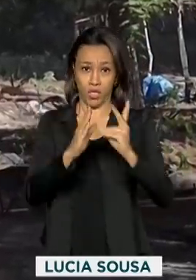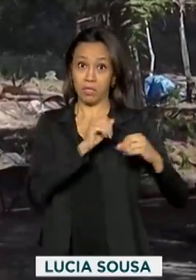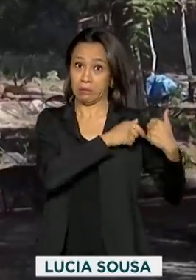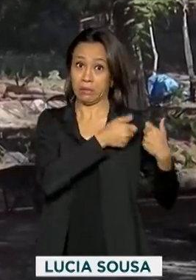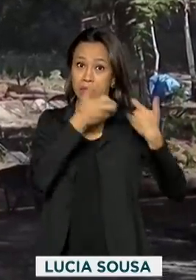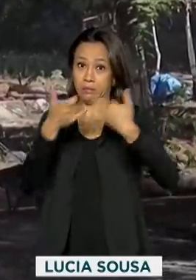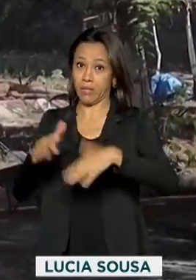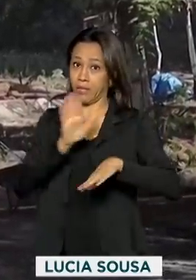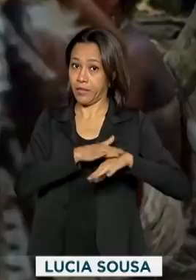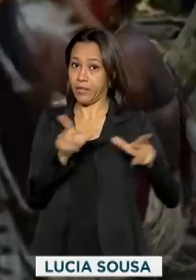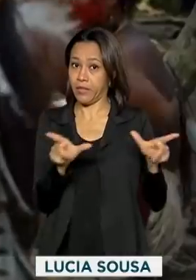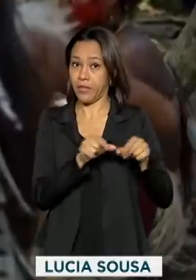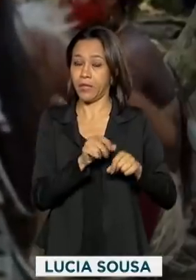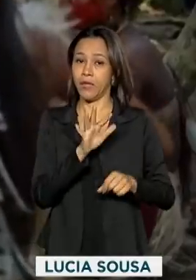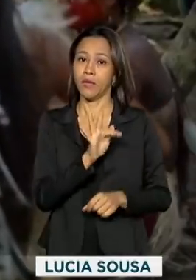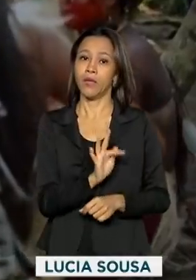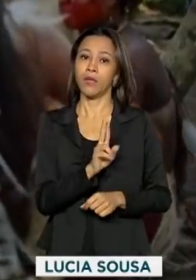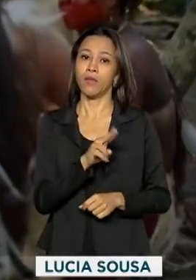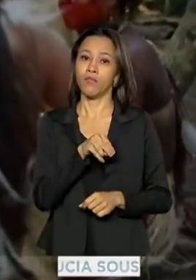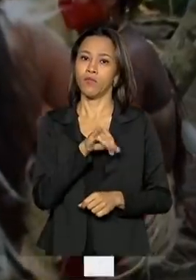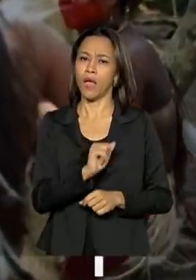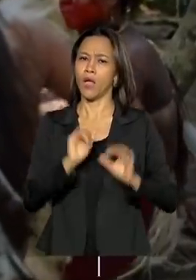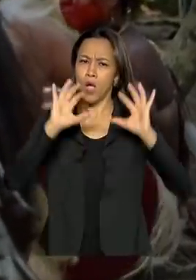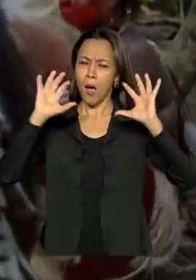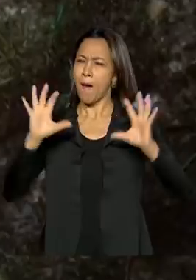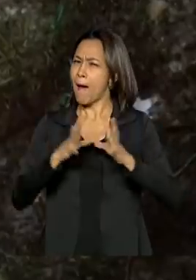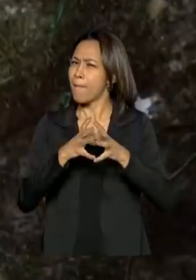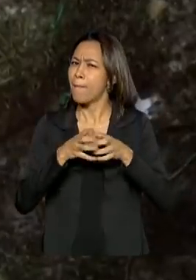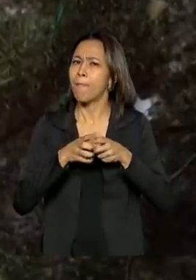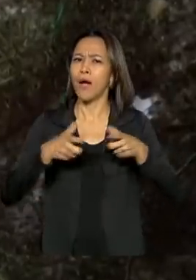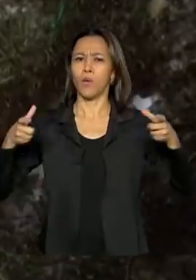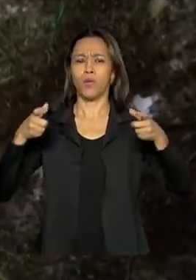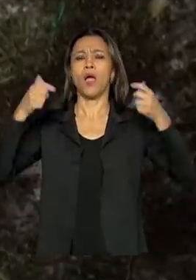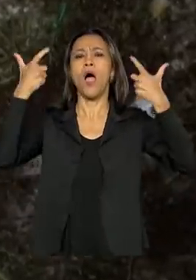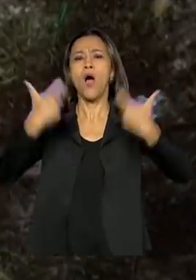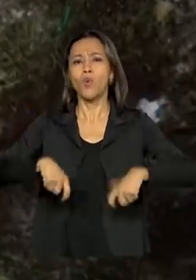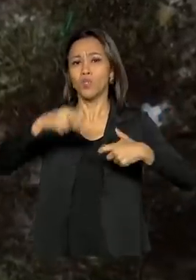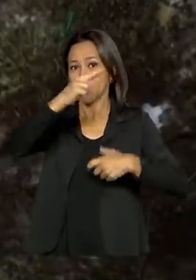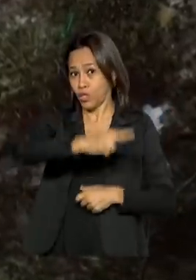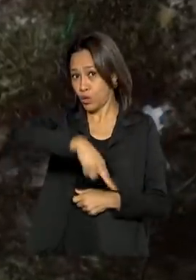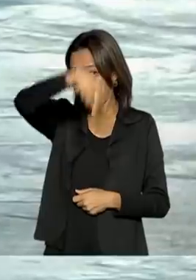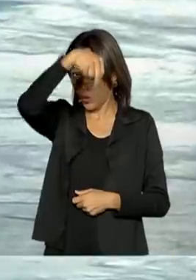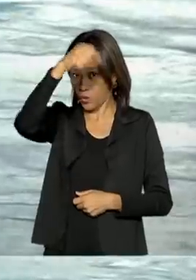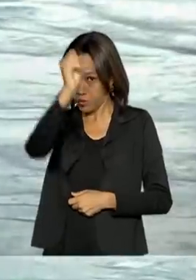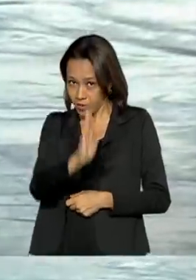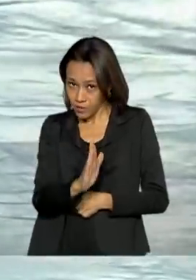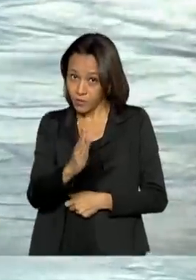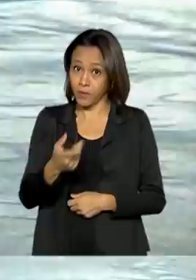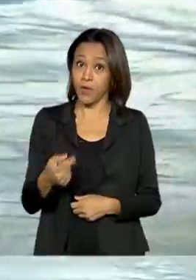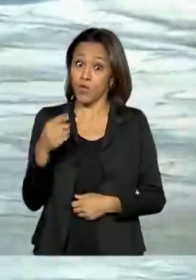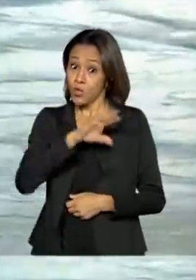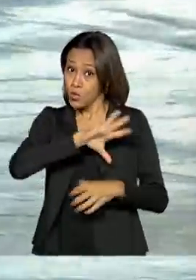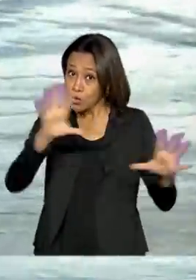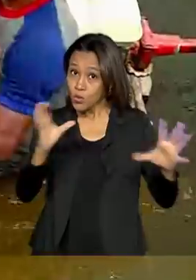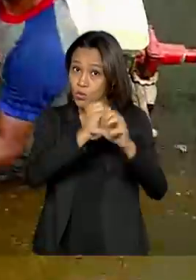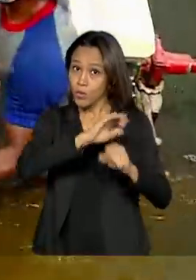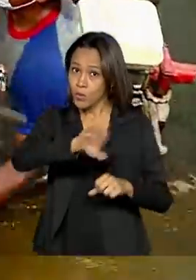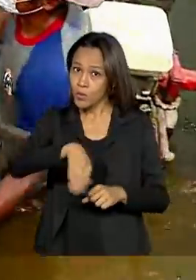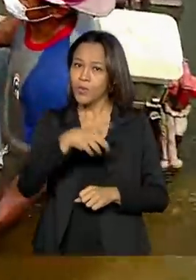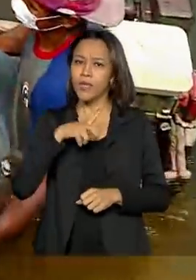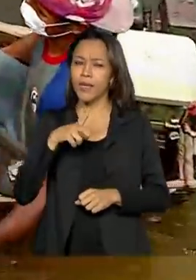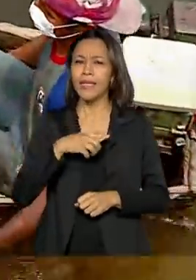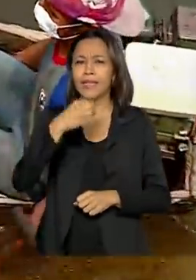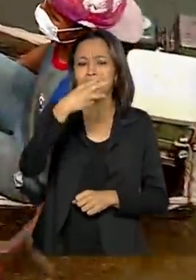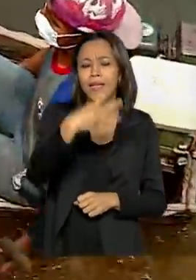Nacional do Índio. Eles estão concentrados em sua maior parte na região norte do país. Ao todo, estão distribuídos em